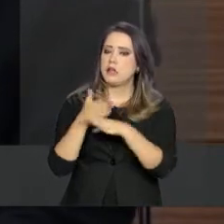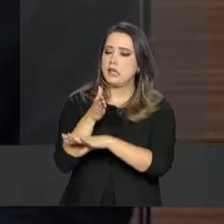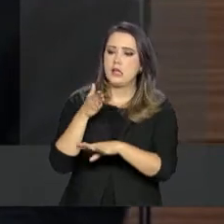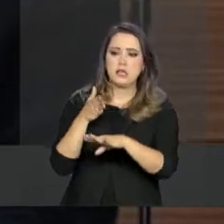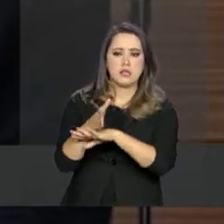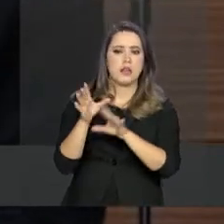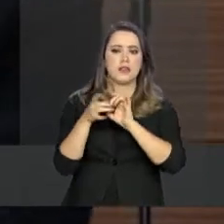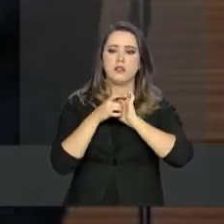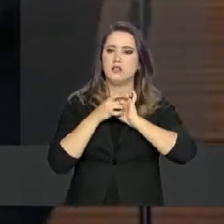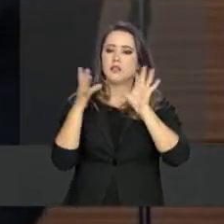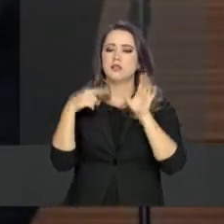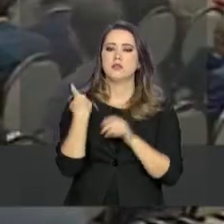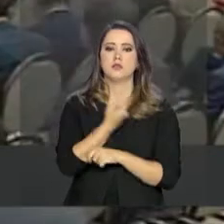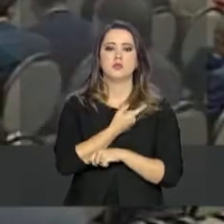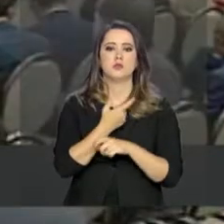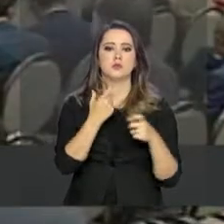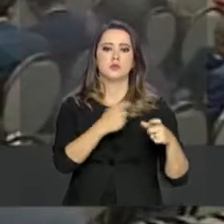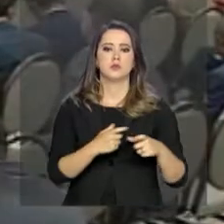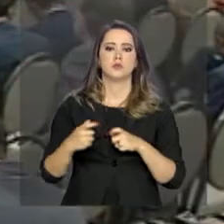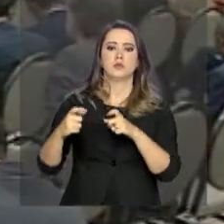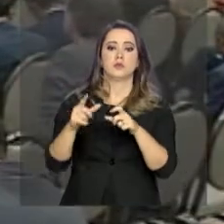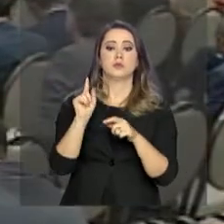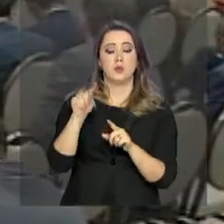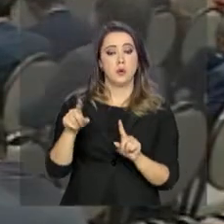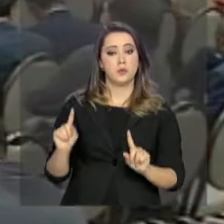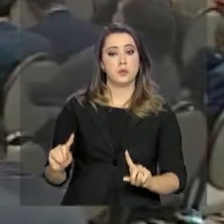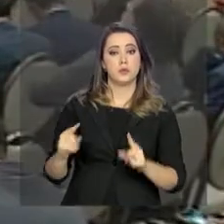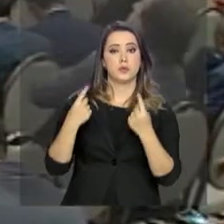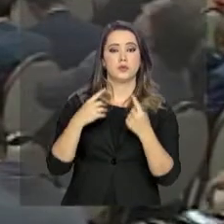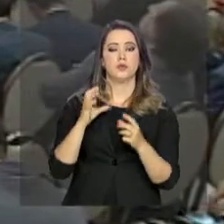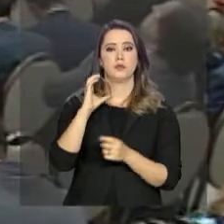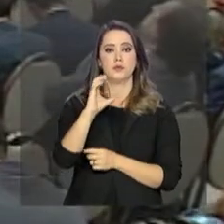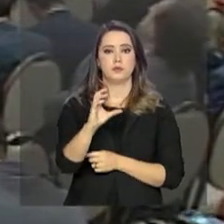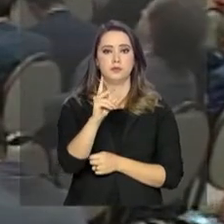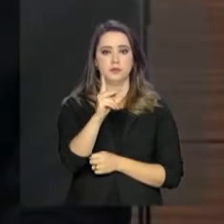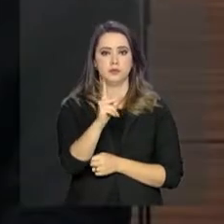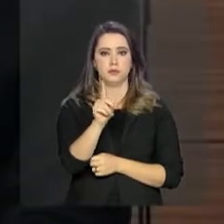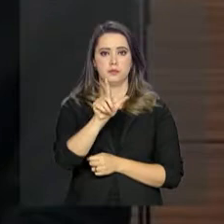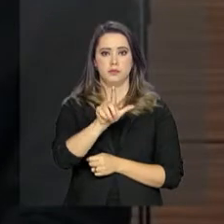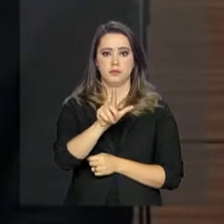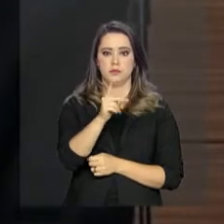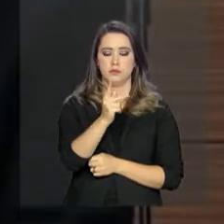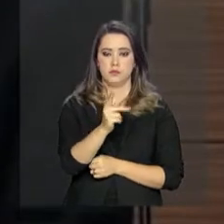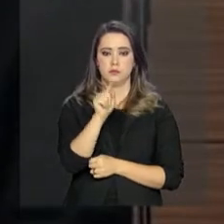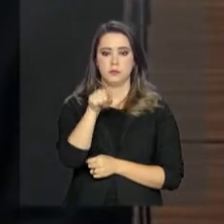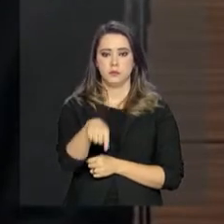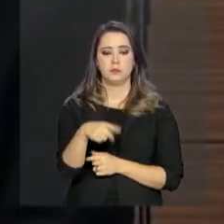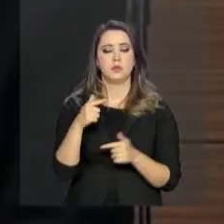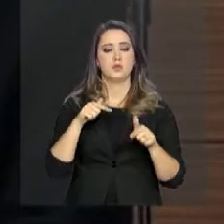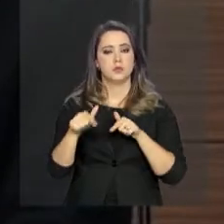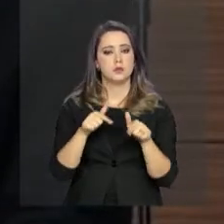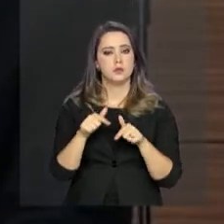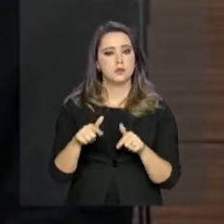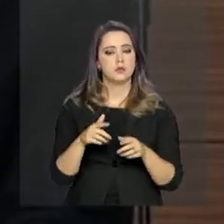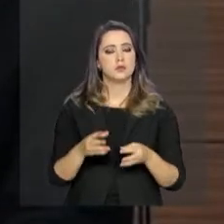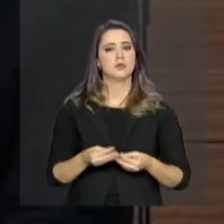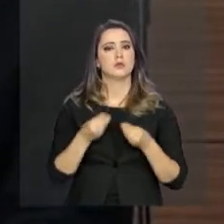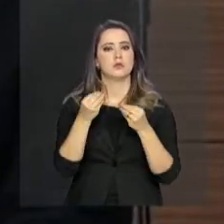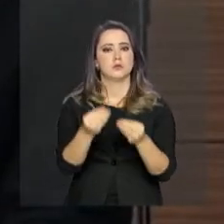espaço, constitui um dos desafios maiores da CPLP. A tarefa, sabemos-la,